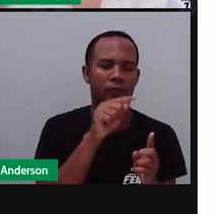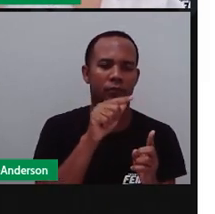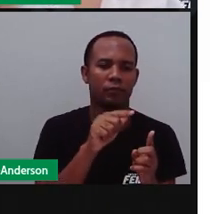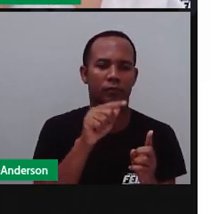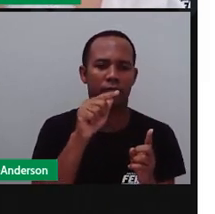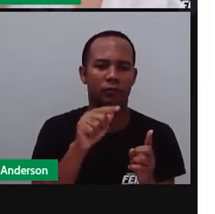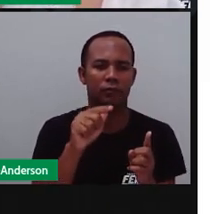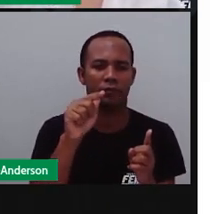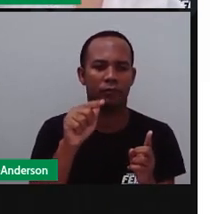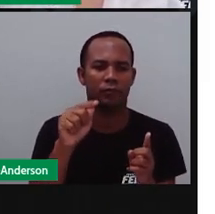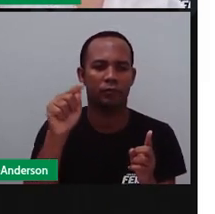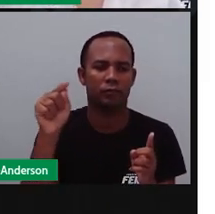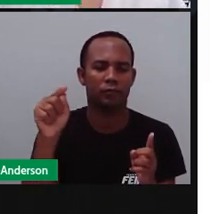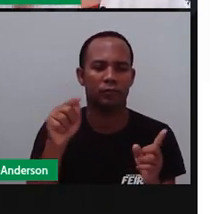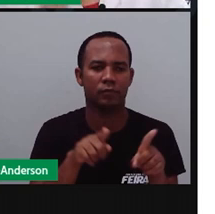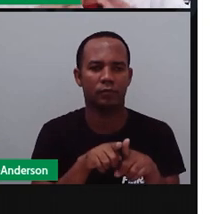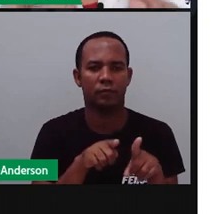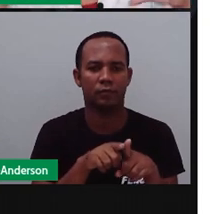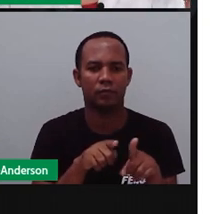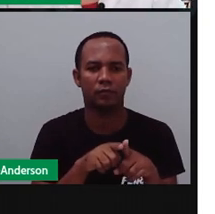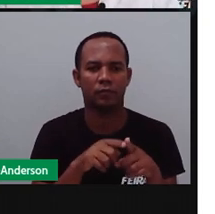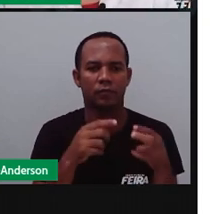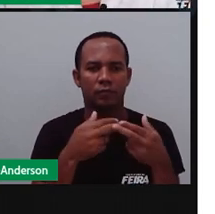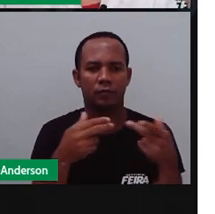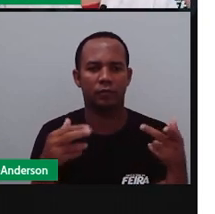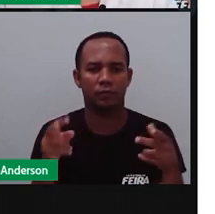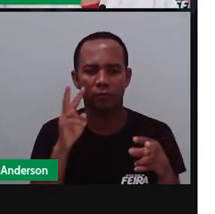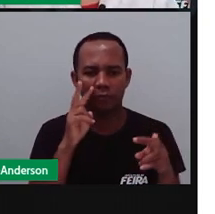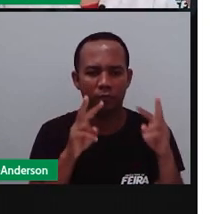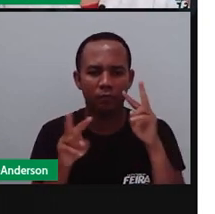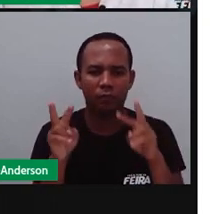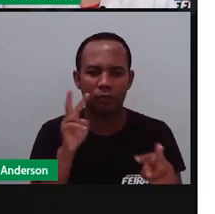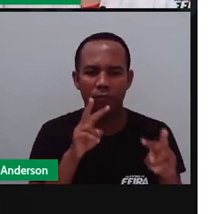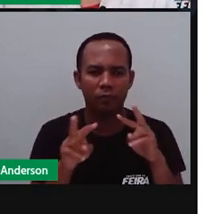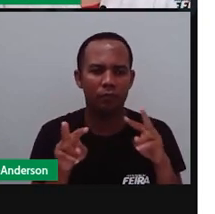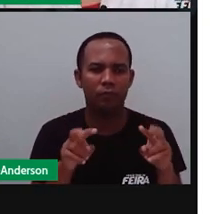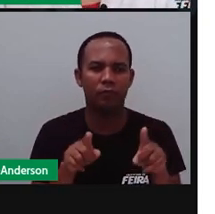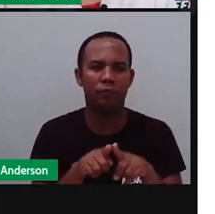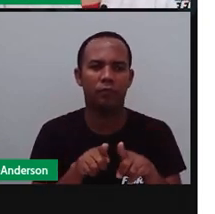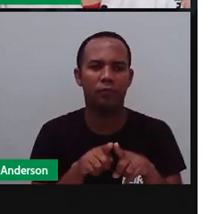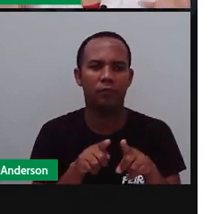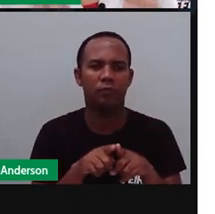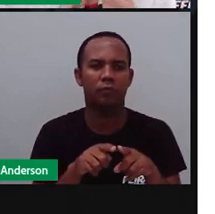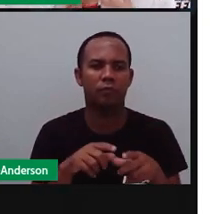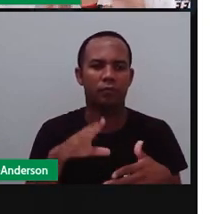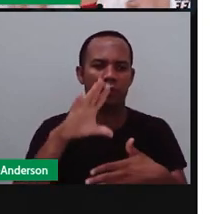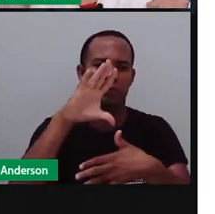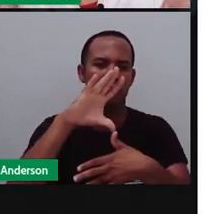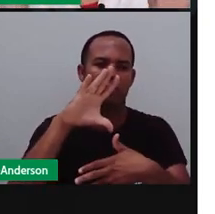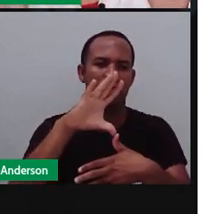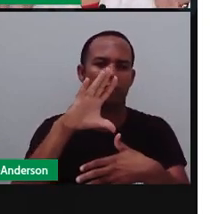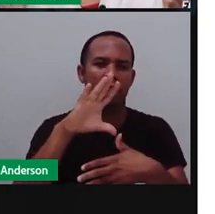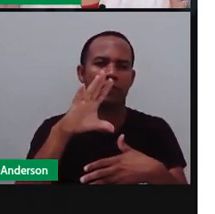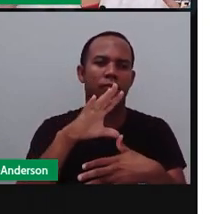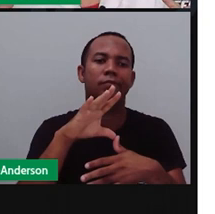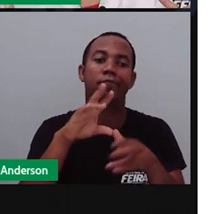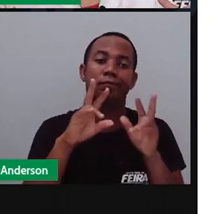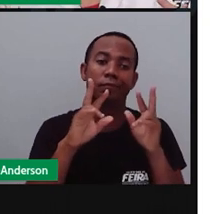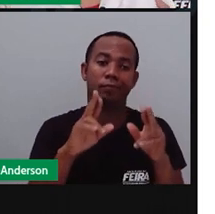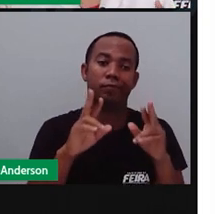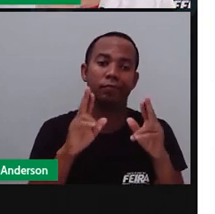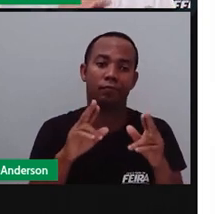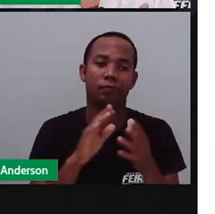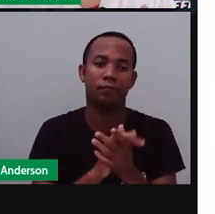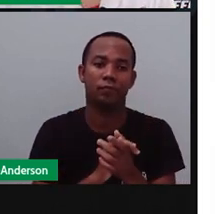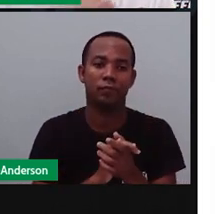representar, né? Coisas visualmente. Lembra que a gente falou sobre mapa? Pronto. O gráfico é semelhante